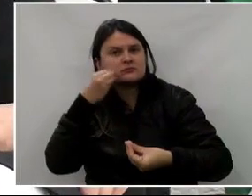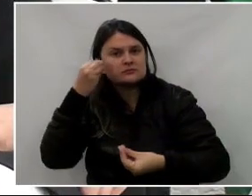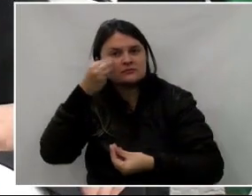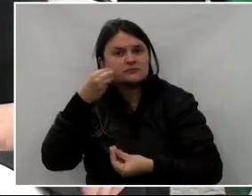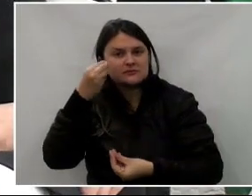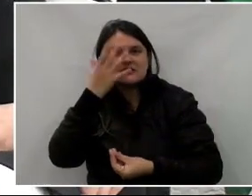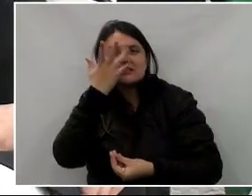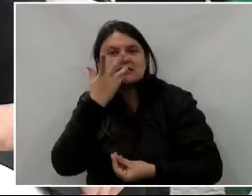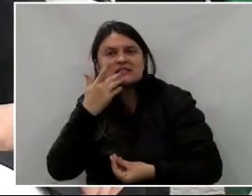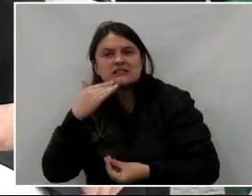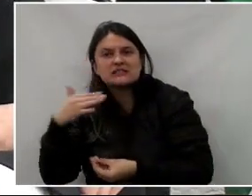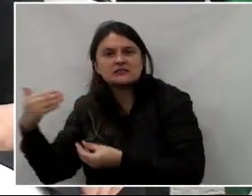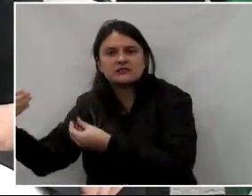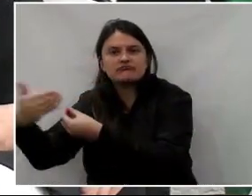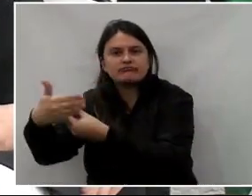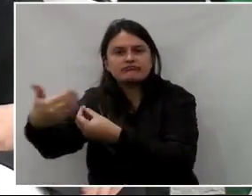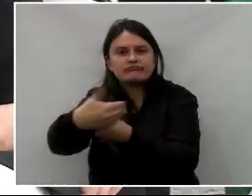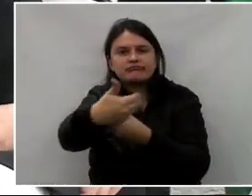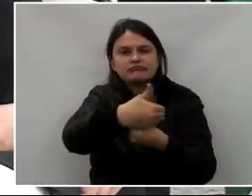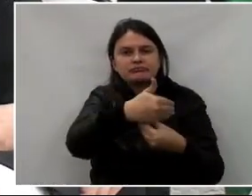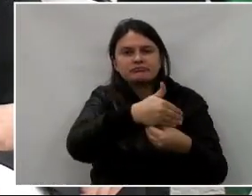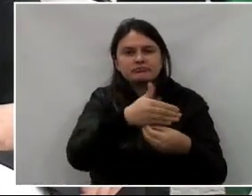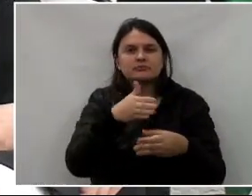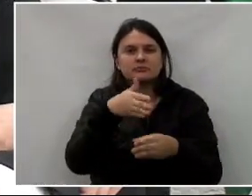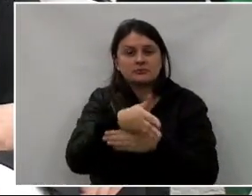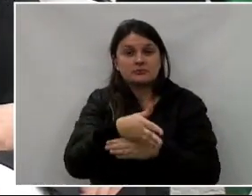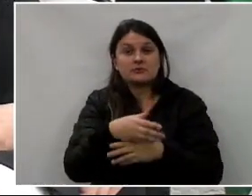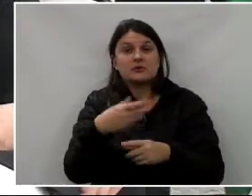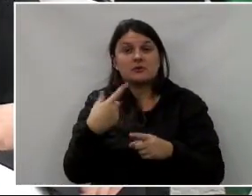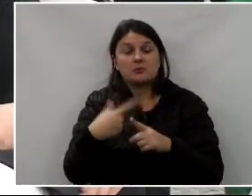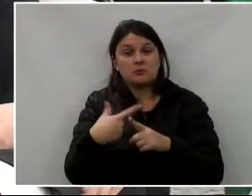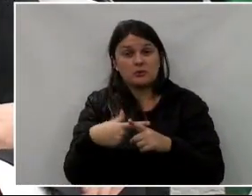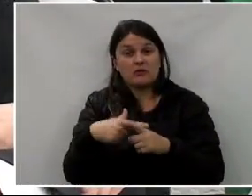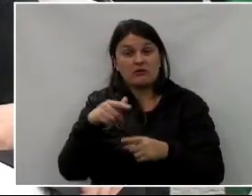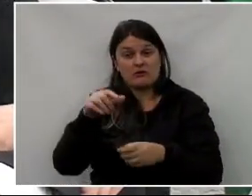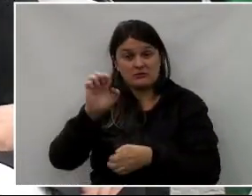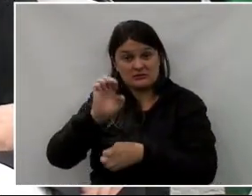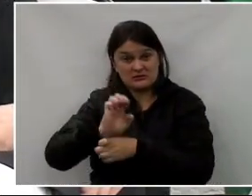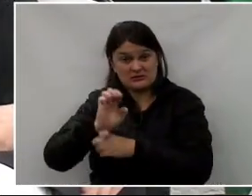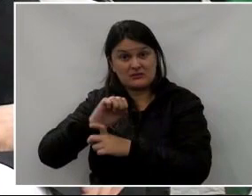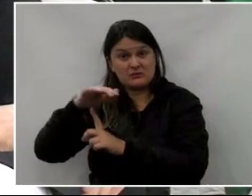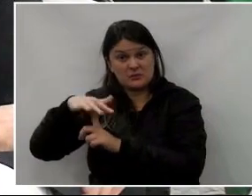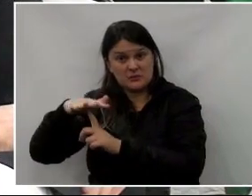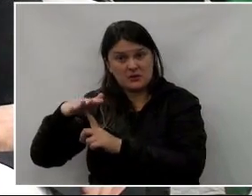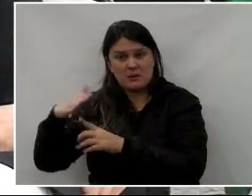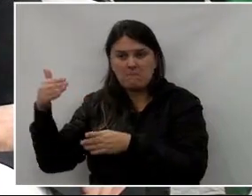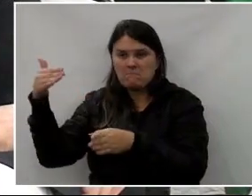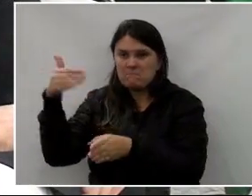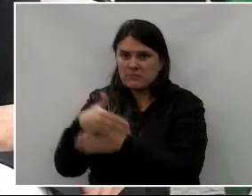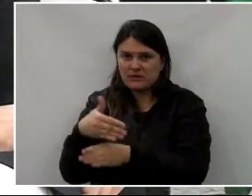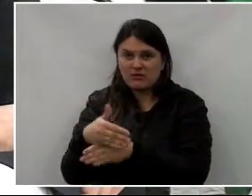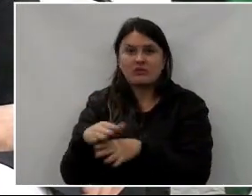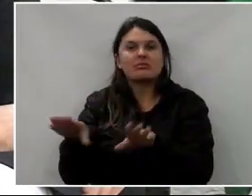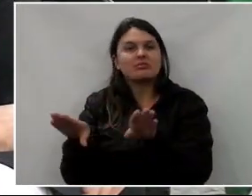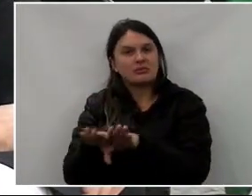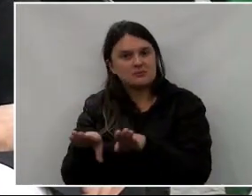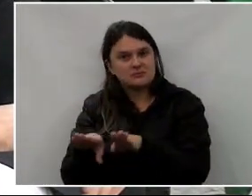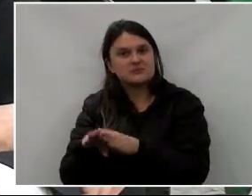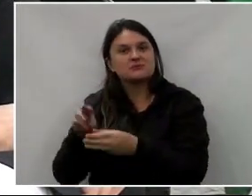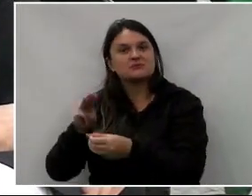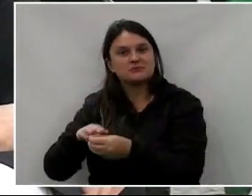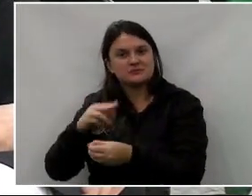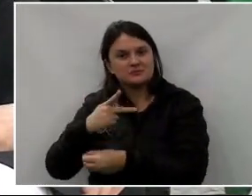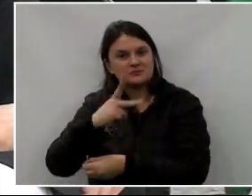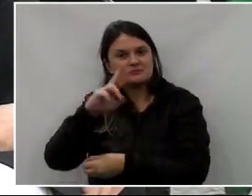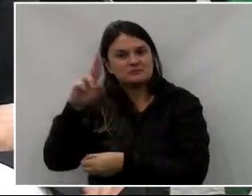aos munícipes tanto de União da Vitória e região, no estado aqui do lado do Paraná, mas também de Porto União